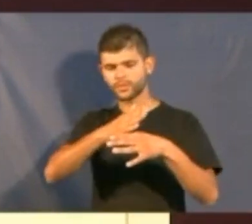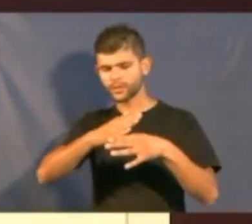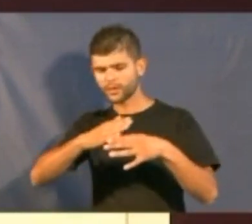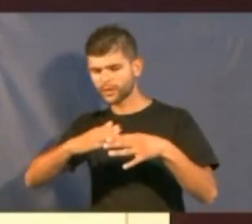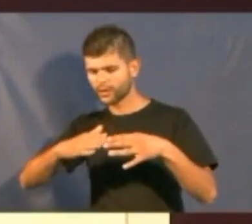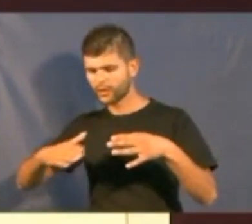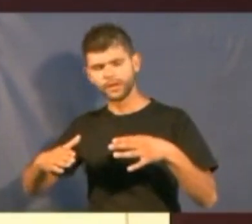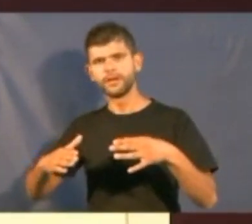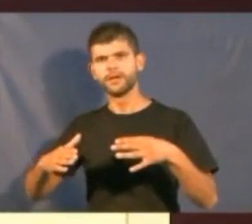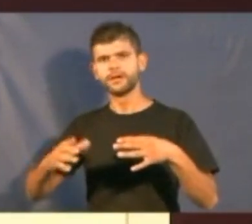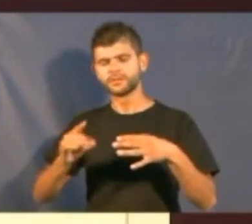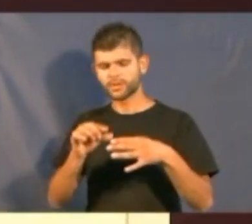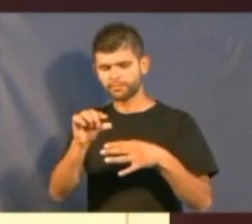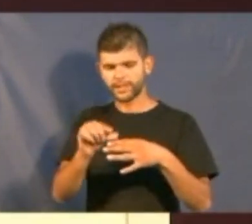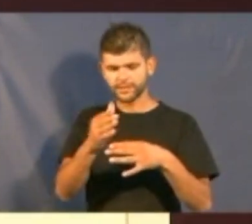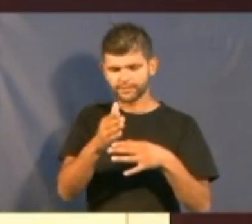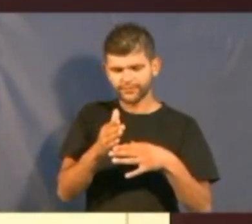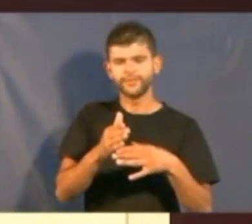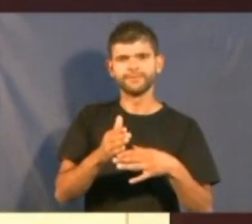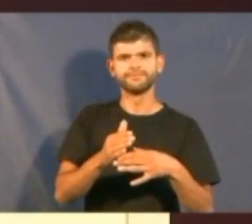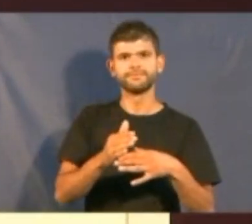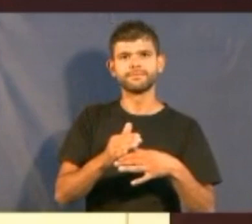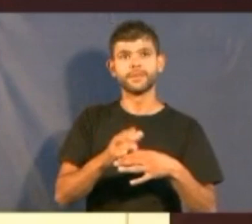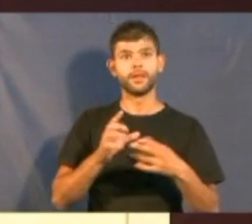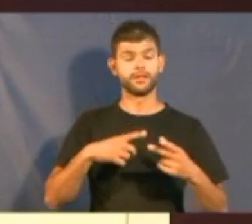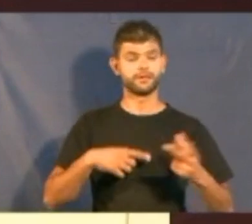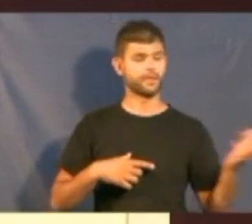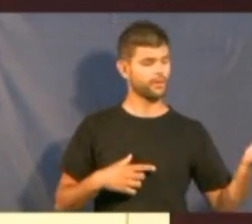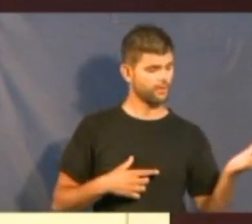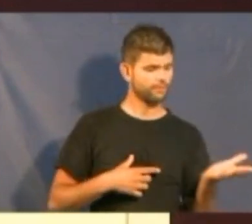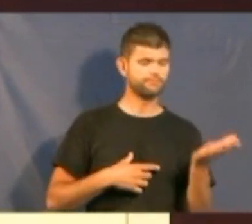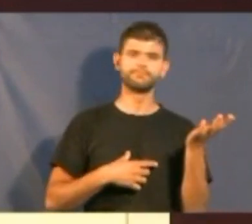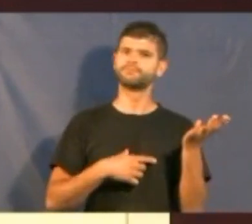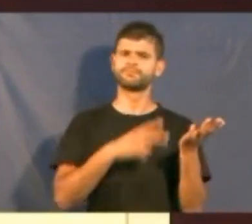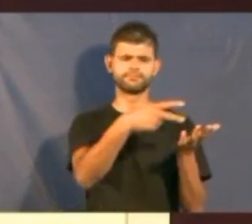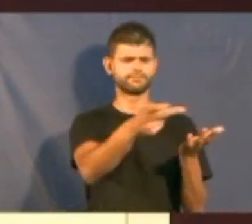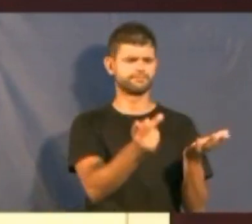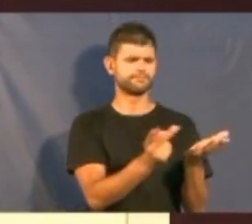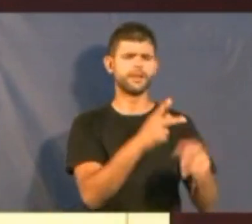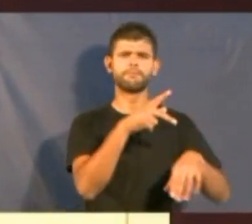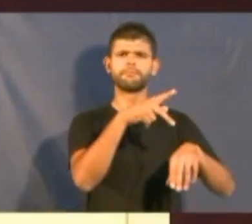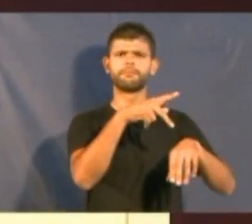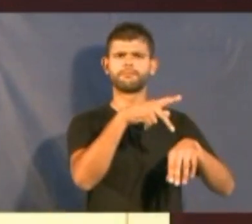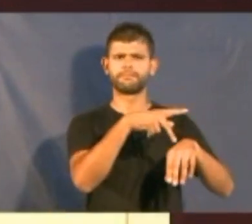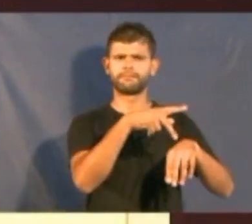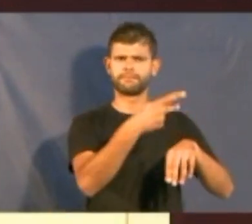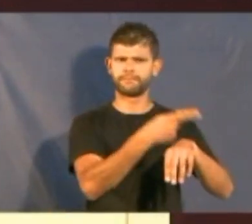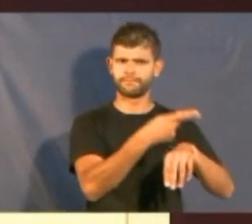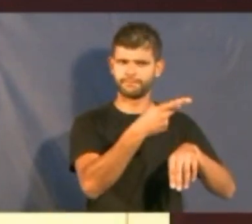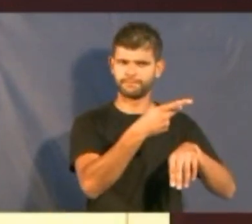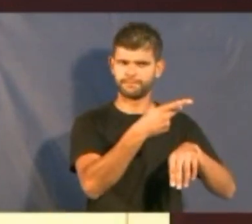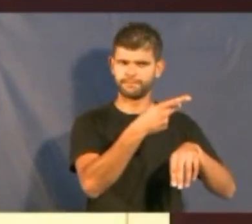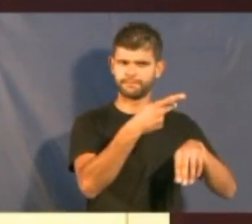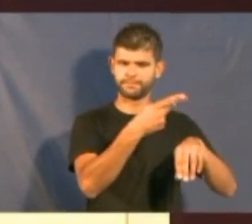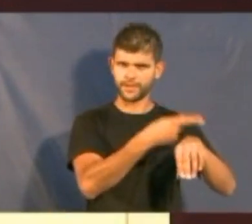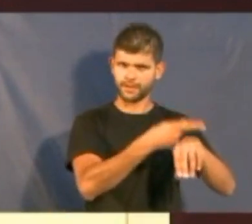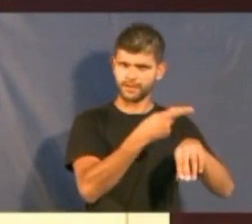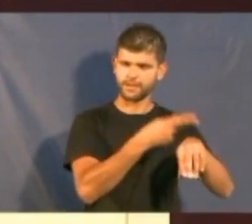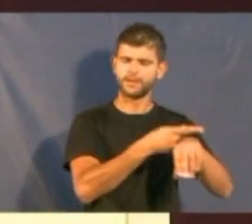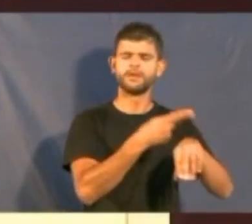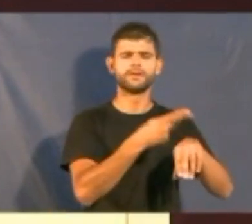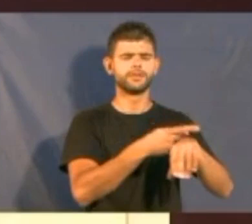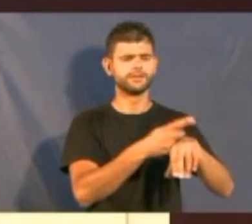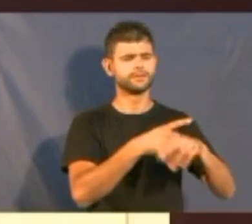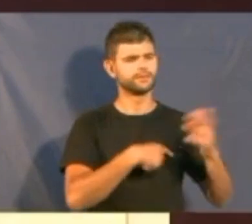crueldade. E vem na bandeja, aquela bandeja de prata, com o filé, o molho, madeira. Com isso e com aquilo, eu digo